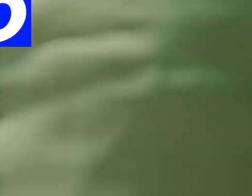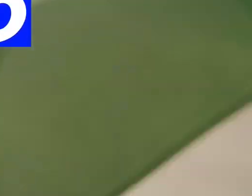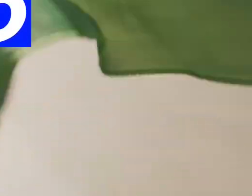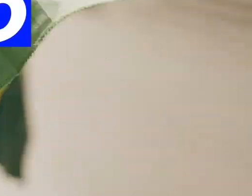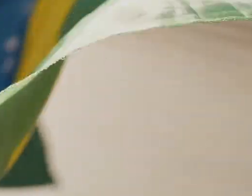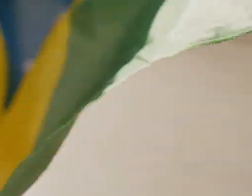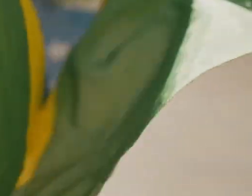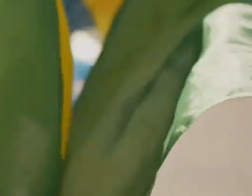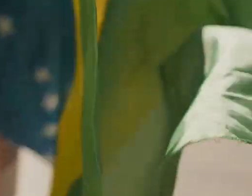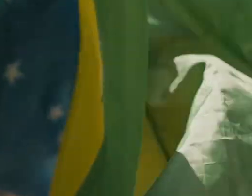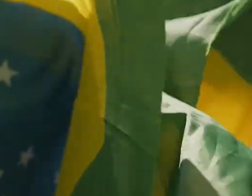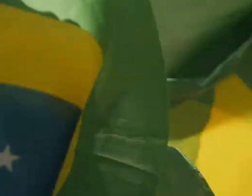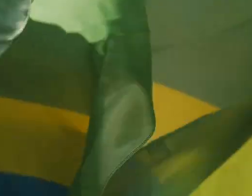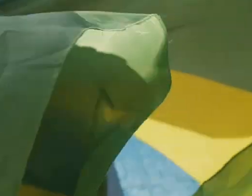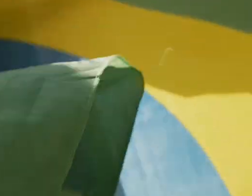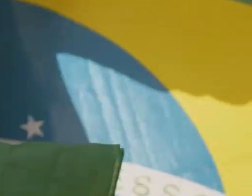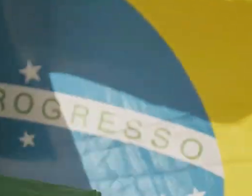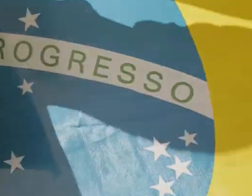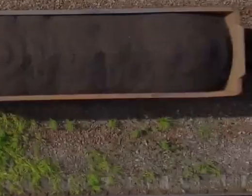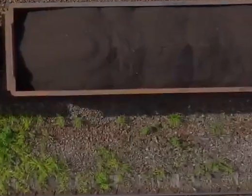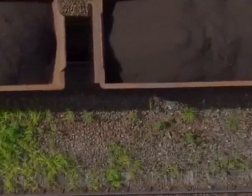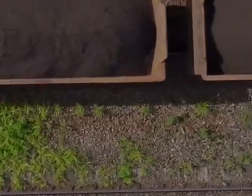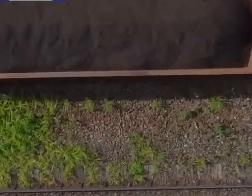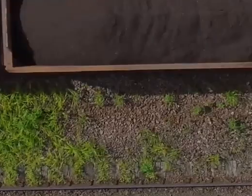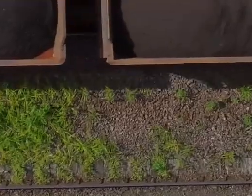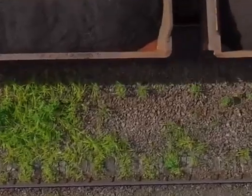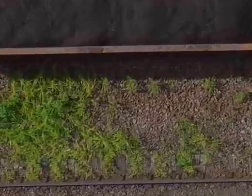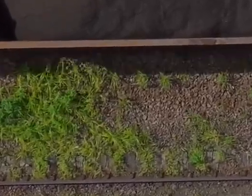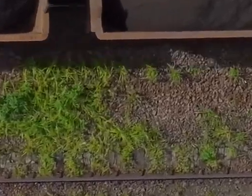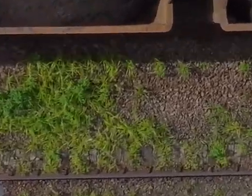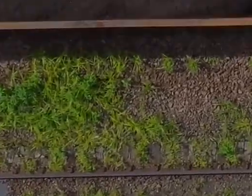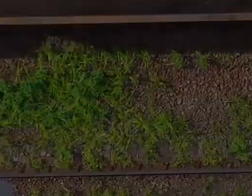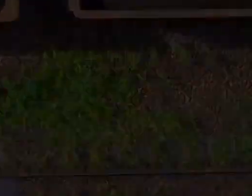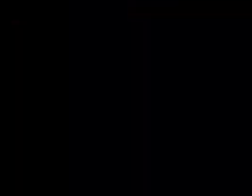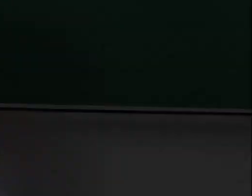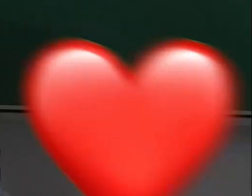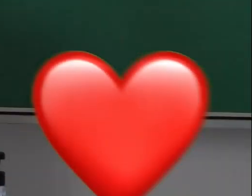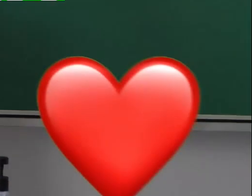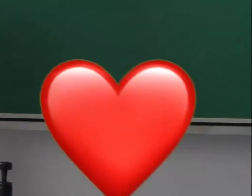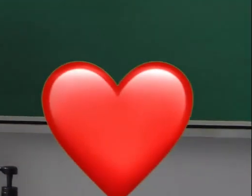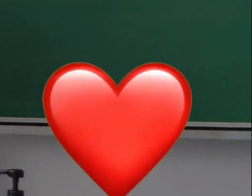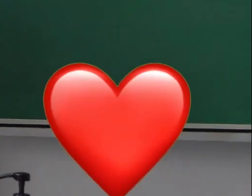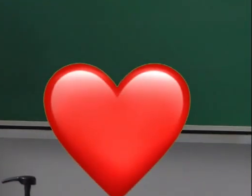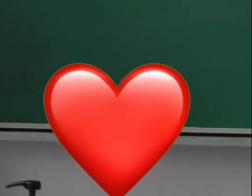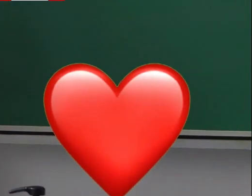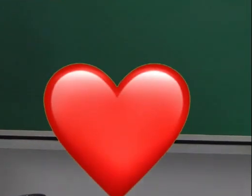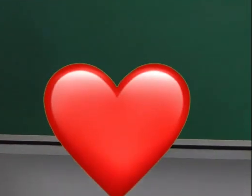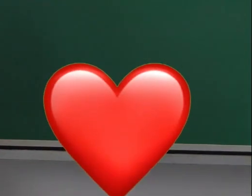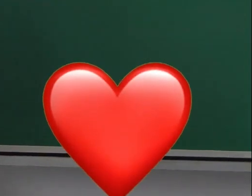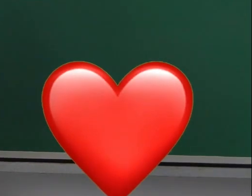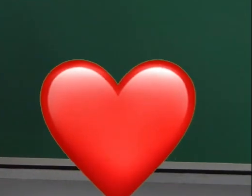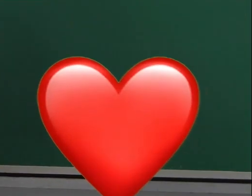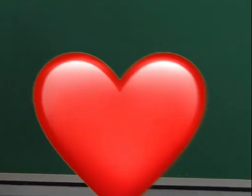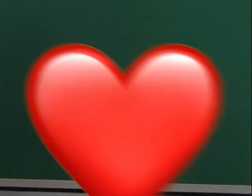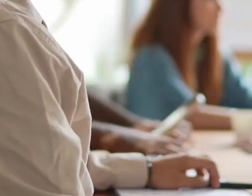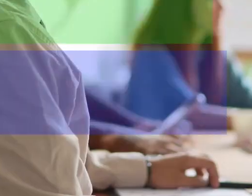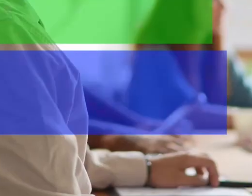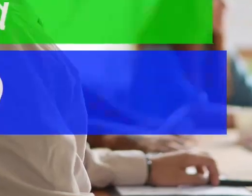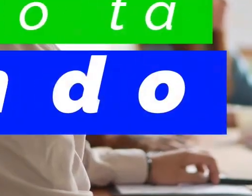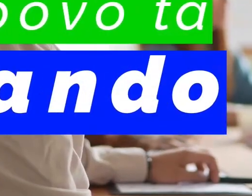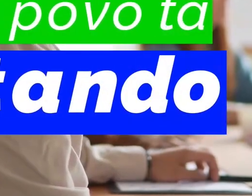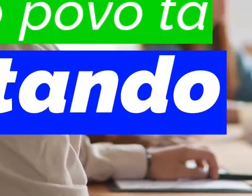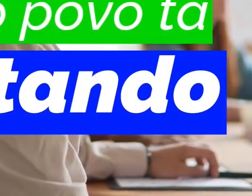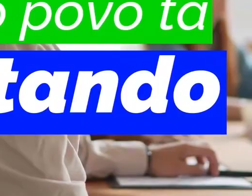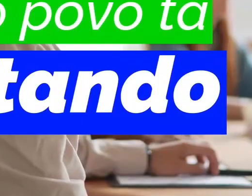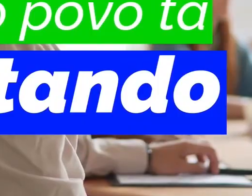povo tá gostando nossa vida melhorando é o governo trabalhando trabalhando trabalhando nosso povo